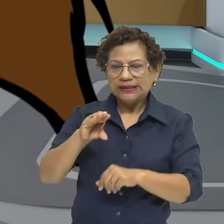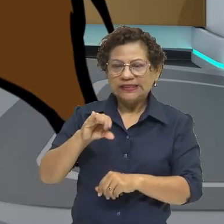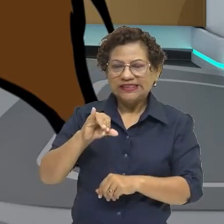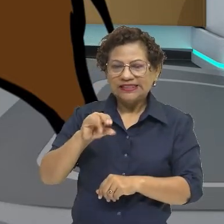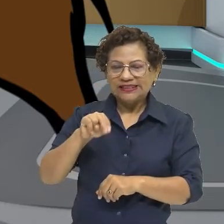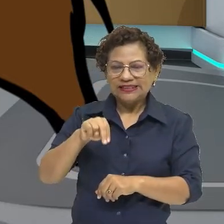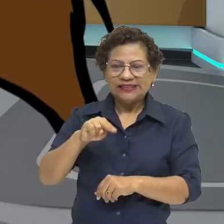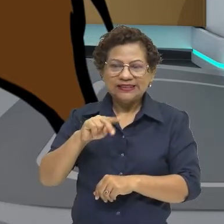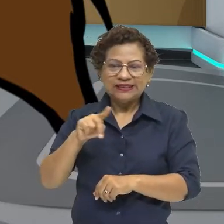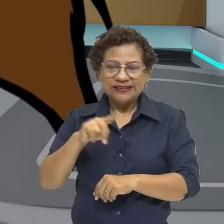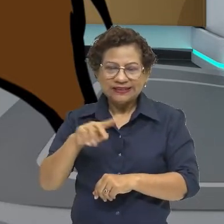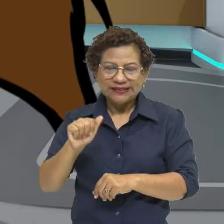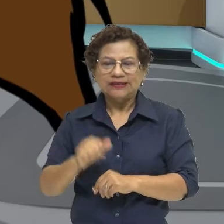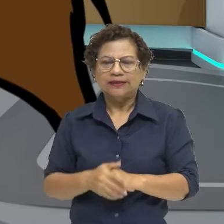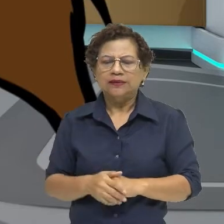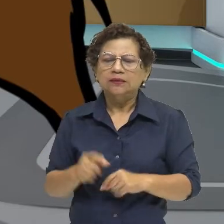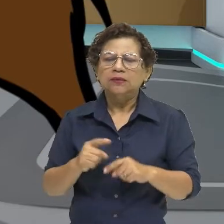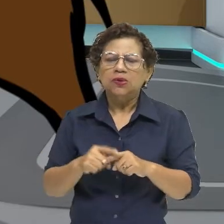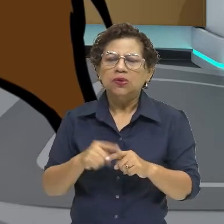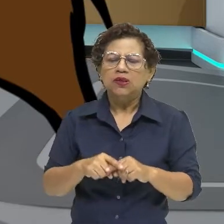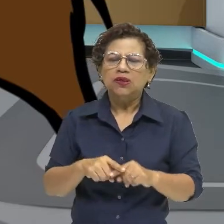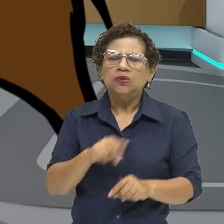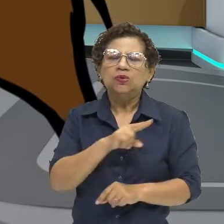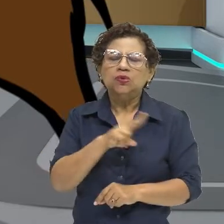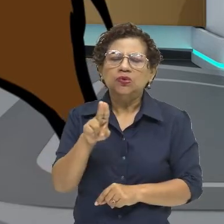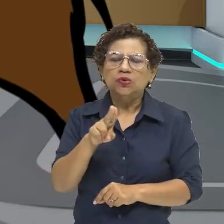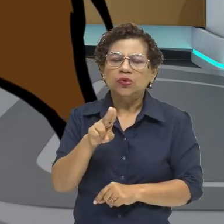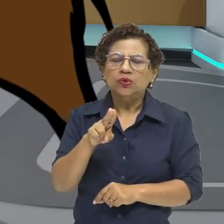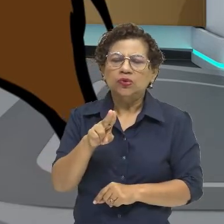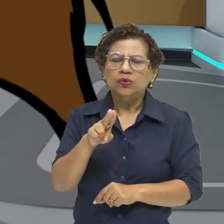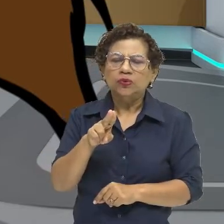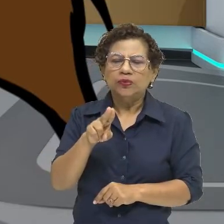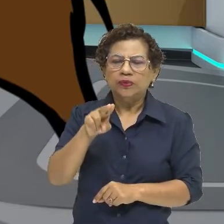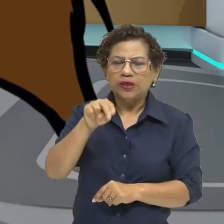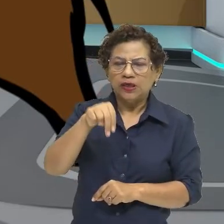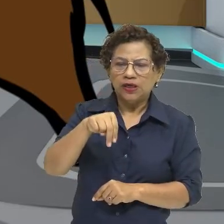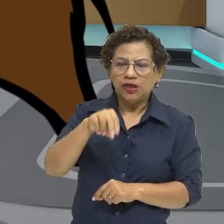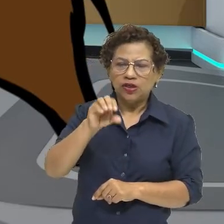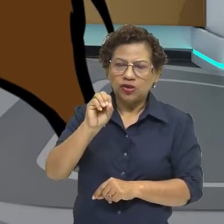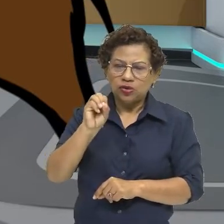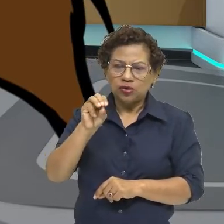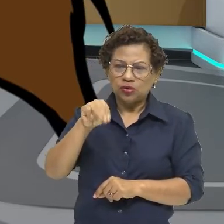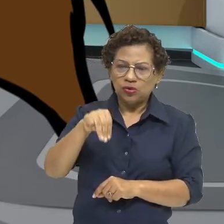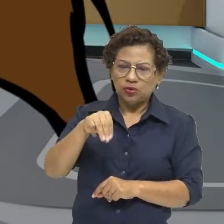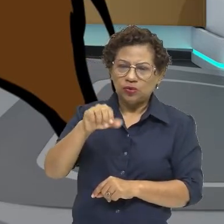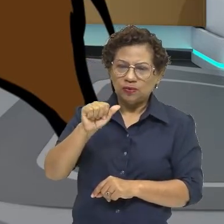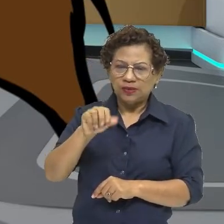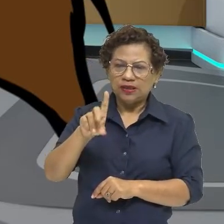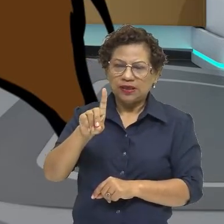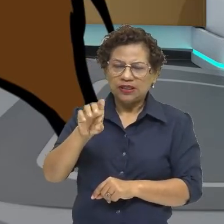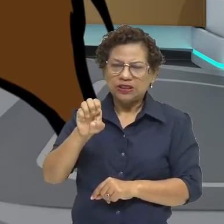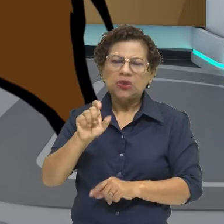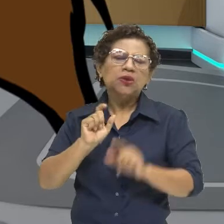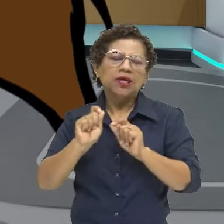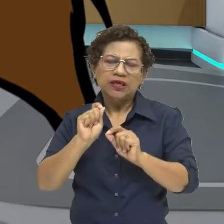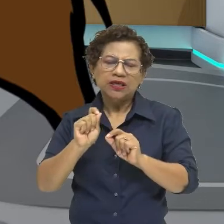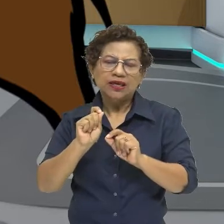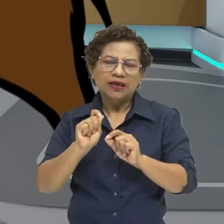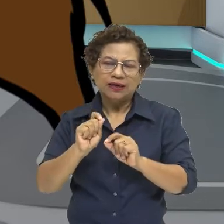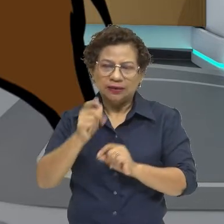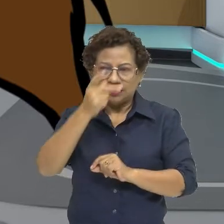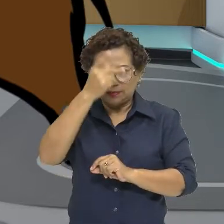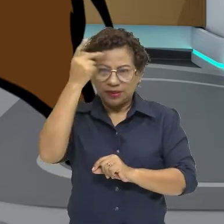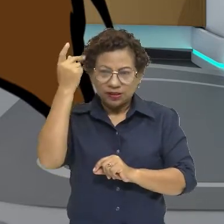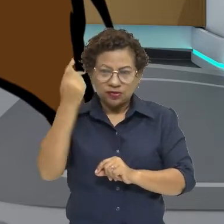Por que nômade? Porque ele não tinha uma residência fixa, ele não ficava no mesmo lugar, ele era chamado também de homem